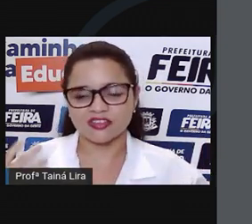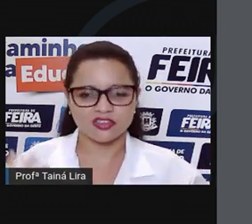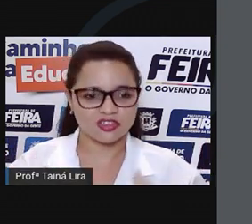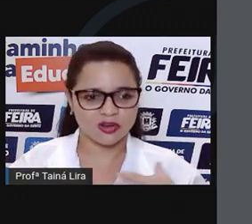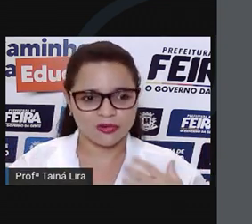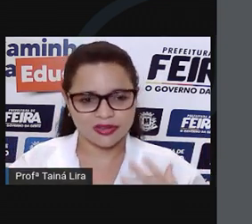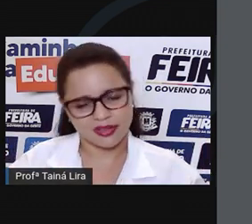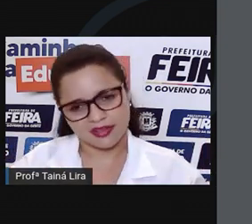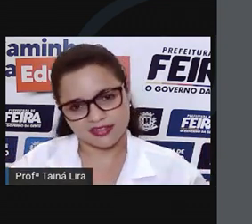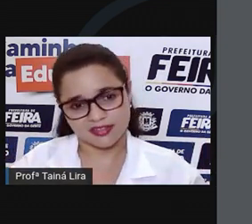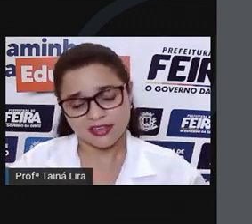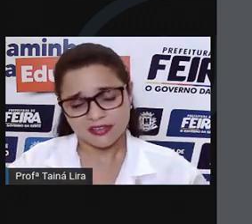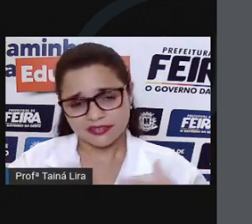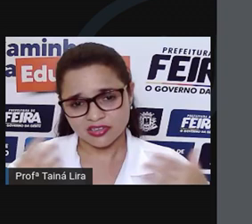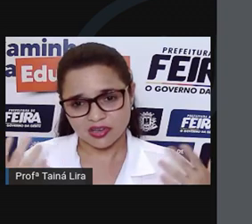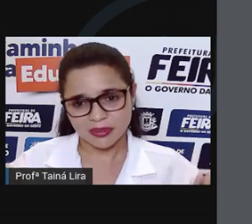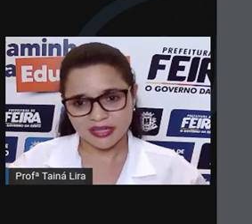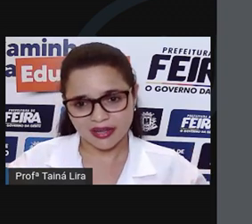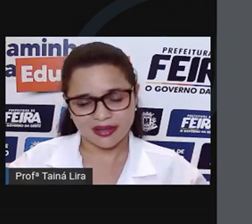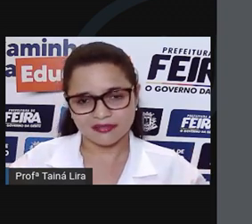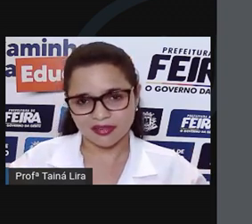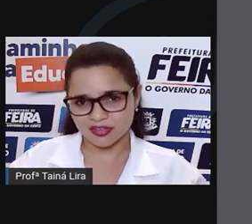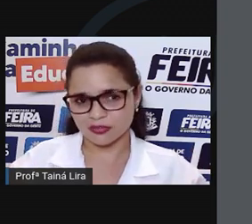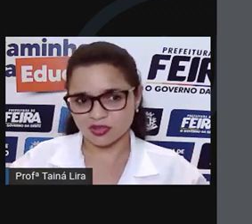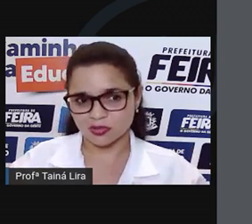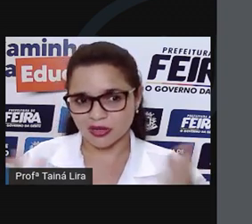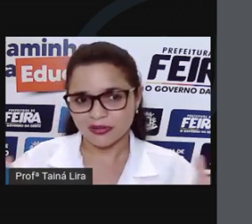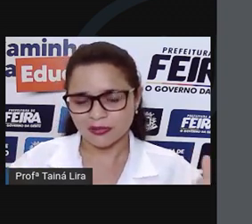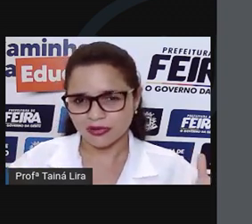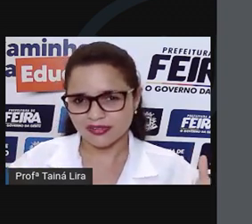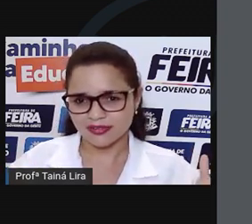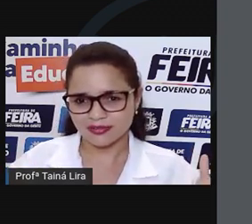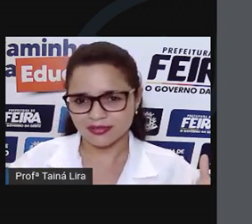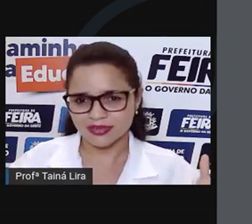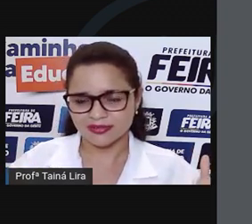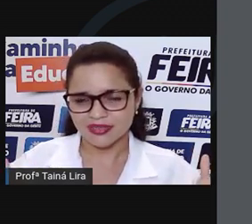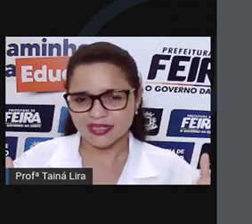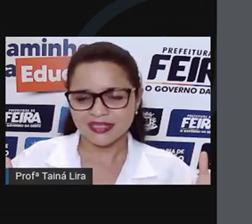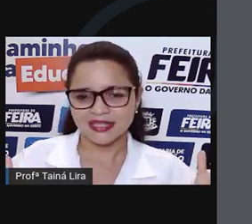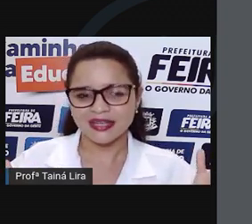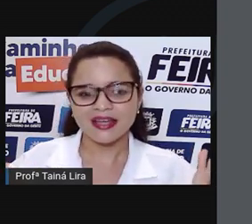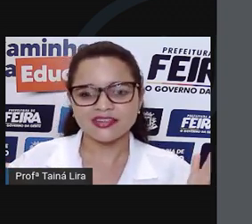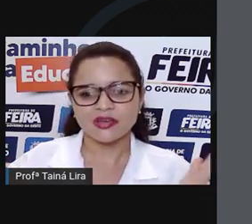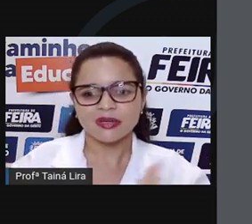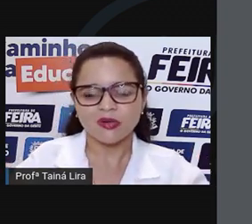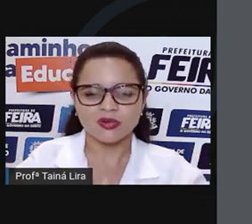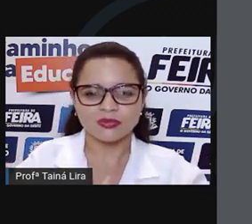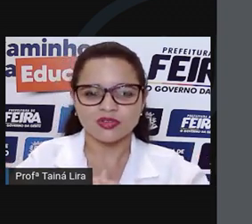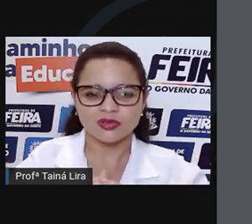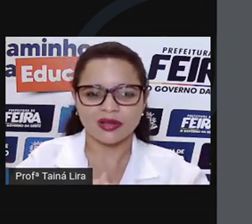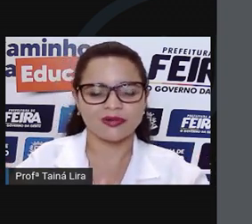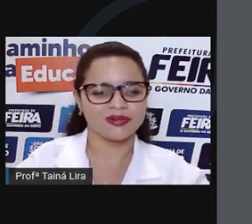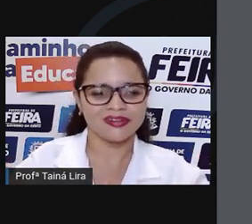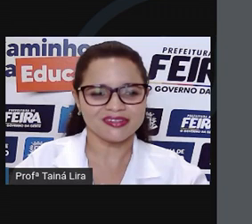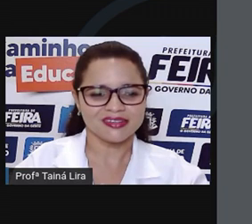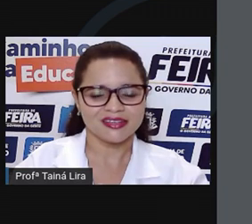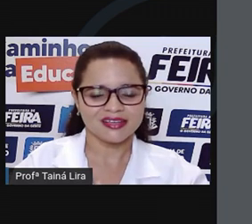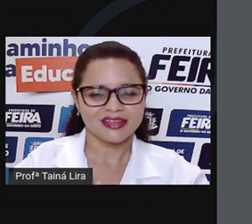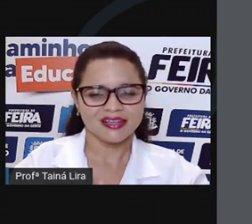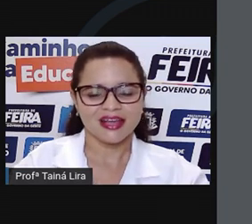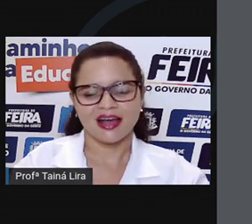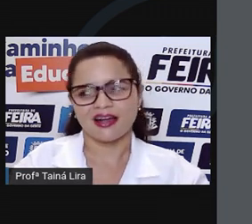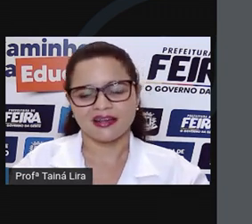cores que a gente já conhece. Vocês já brincaram aí de misturar cores segundo ano? Quem aí já brincou de misturar cores?